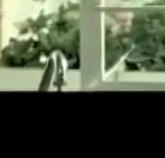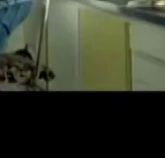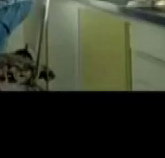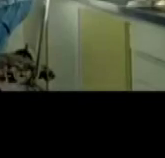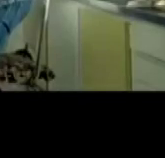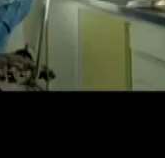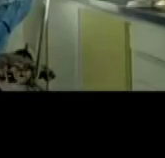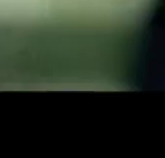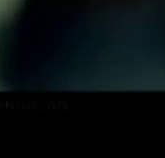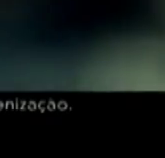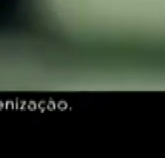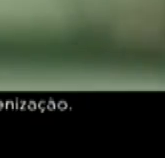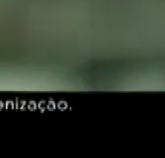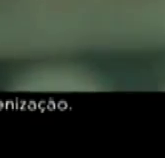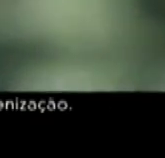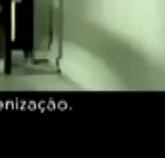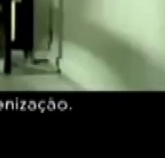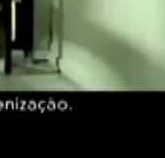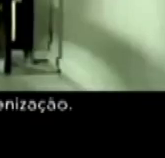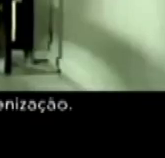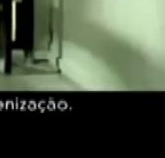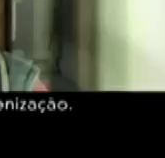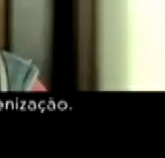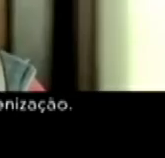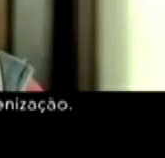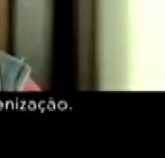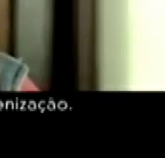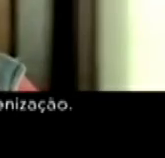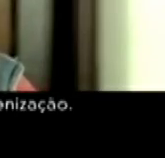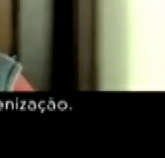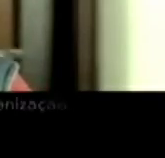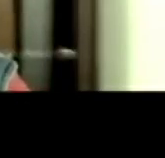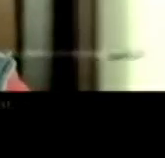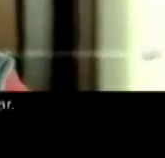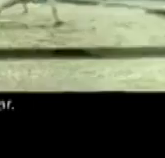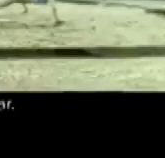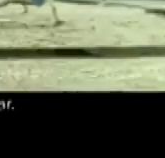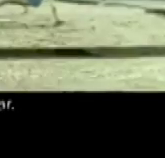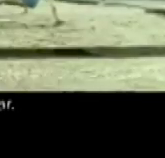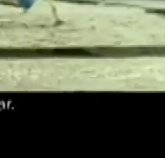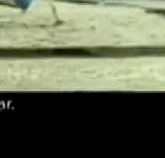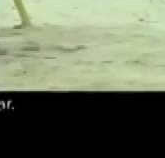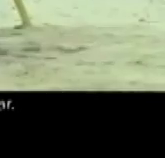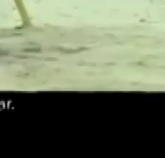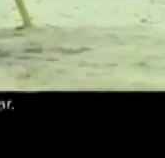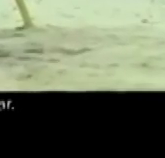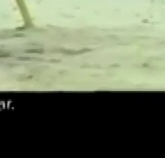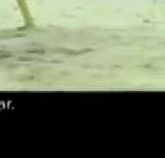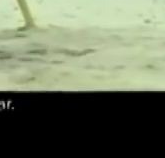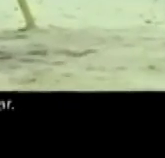Devolva. Não use. Não tenha. Tire uma arma do futuro do Brasil. O